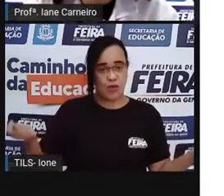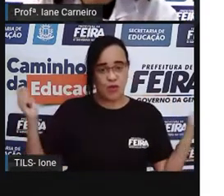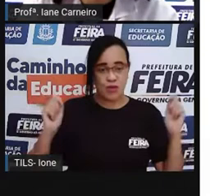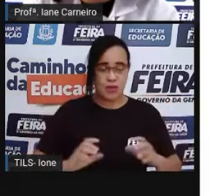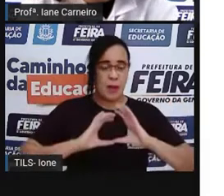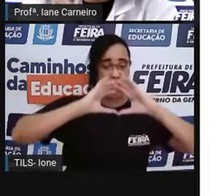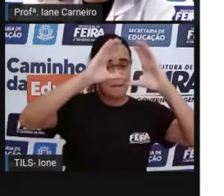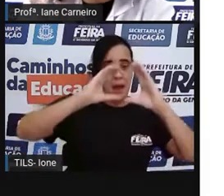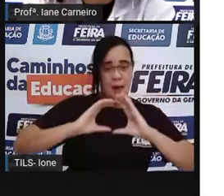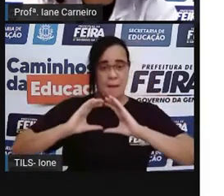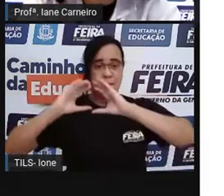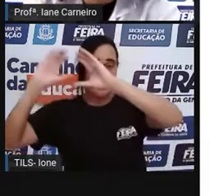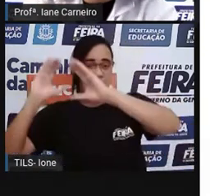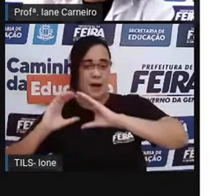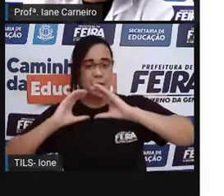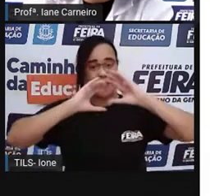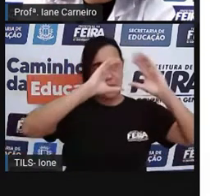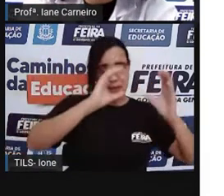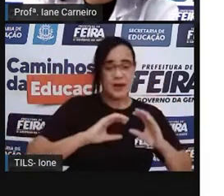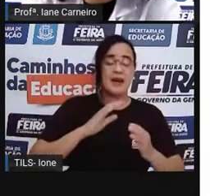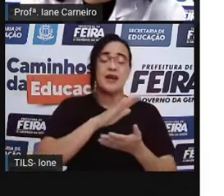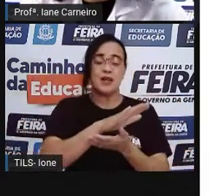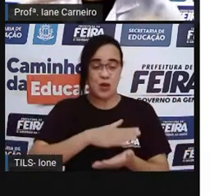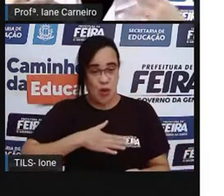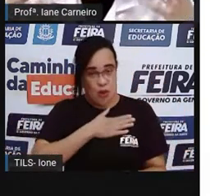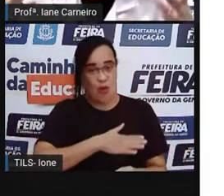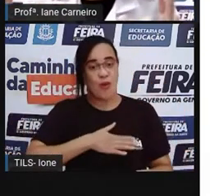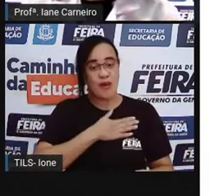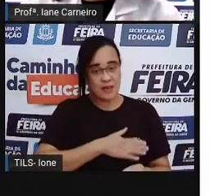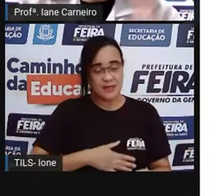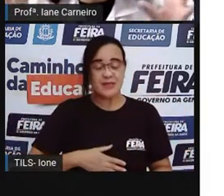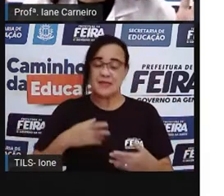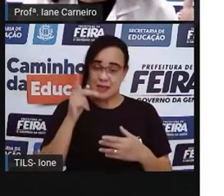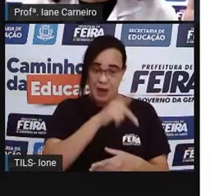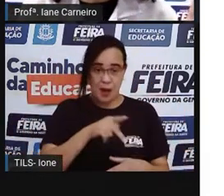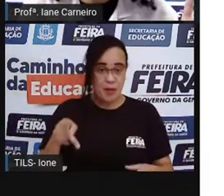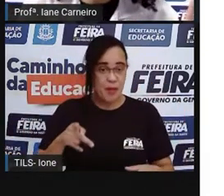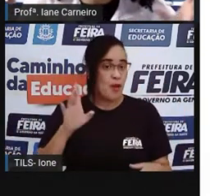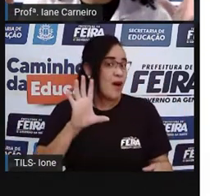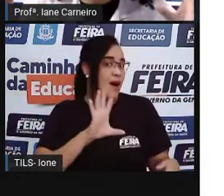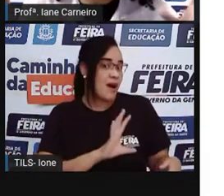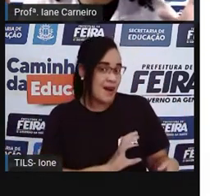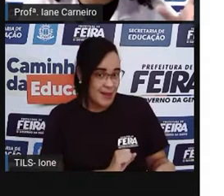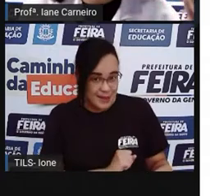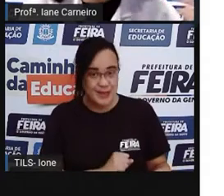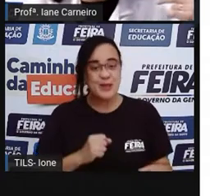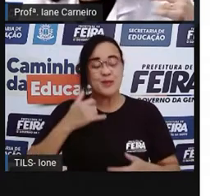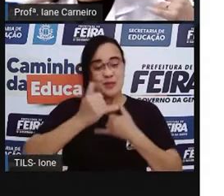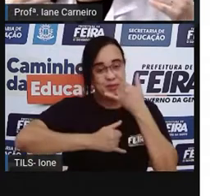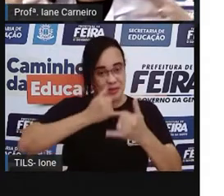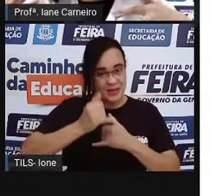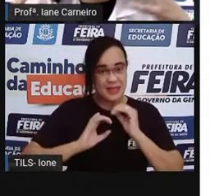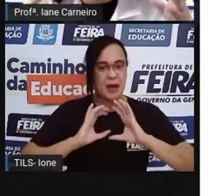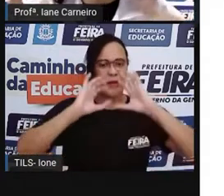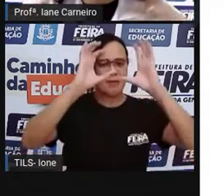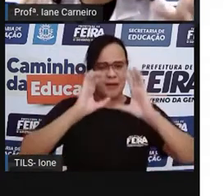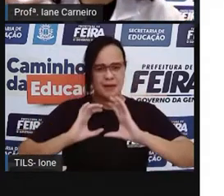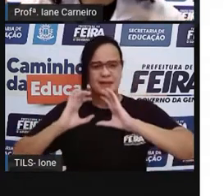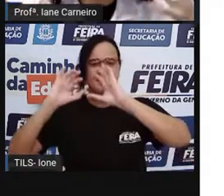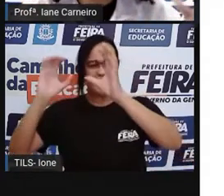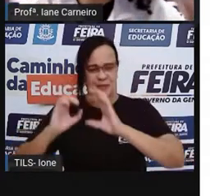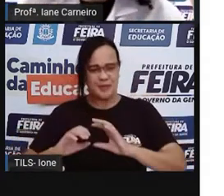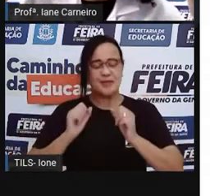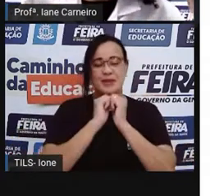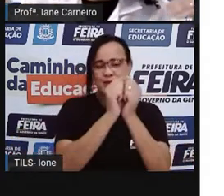brincar de baleado. Lá na escola, onde a PRO dá aula, né? A PRO ama brincar com os alunos de baleado. Então, quando tinha, tem